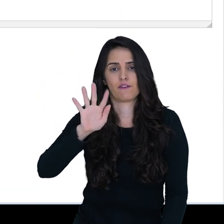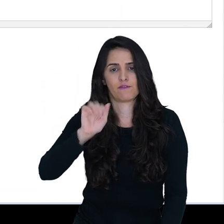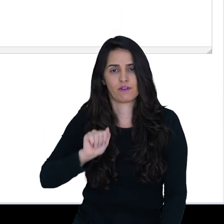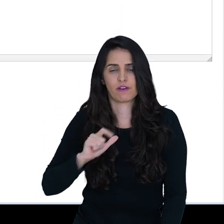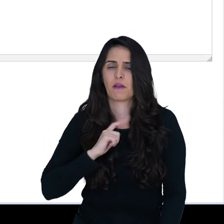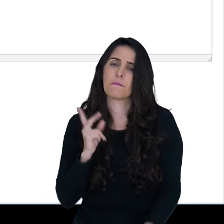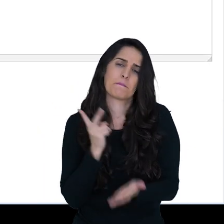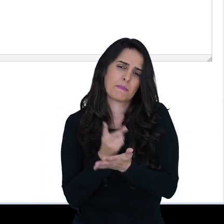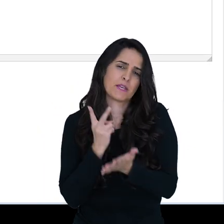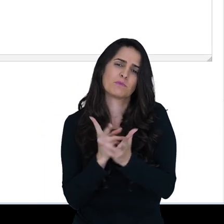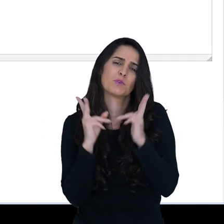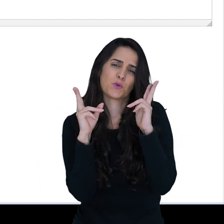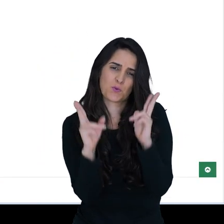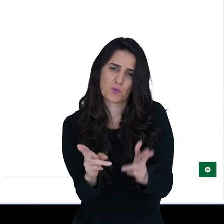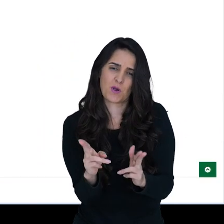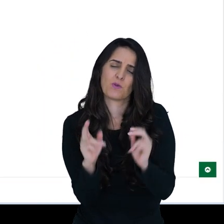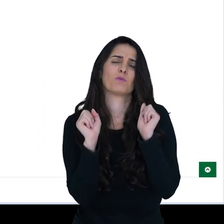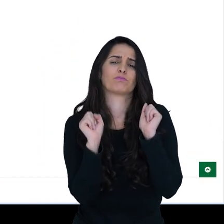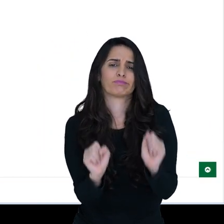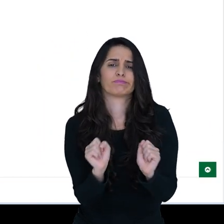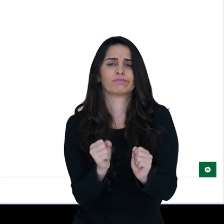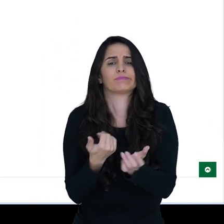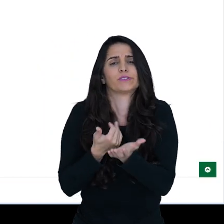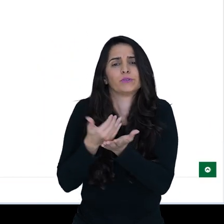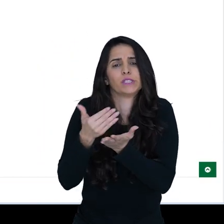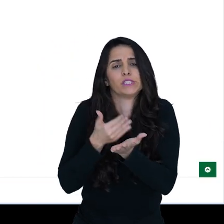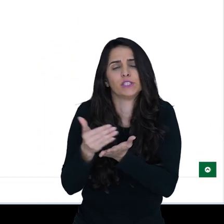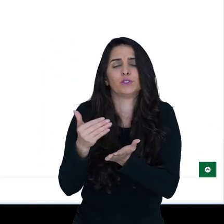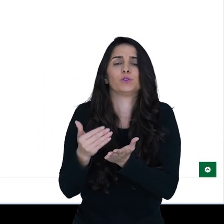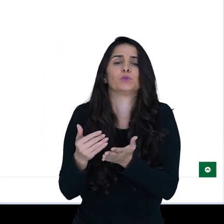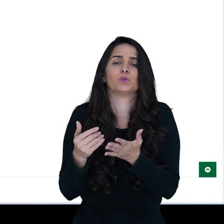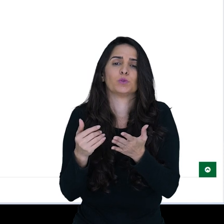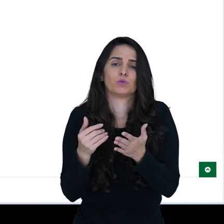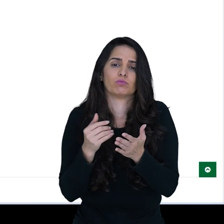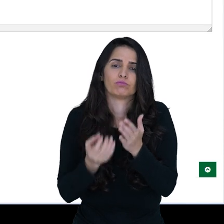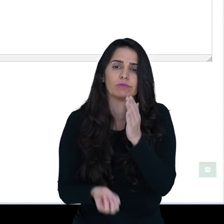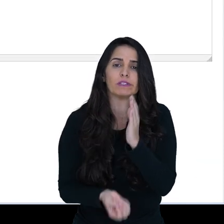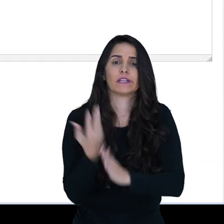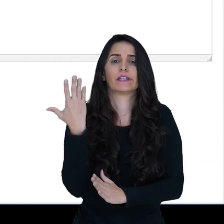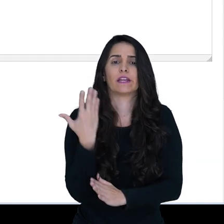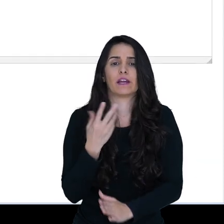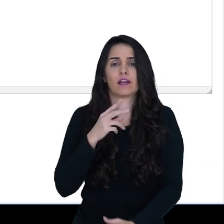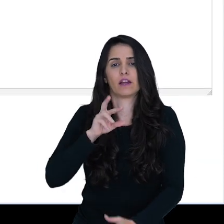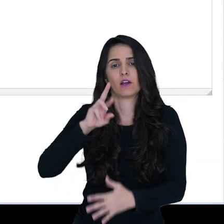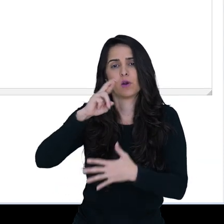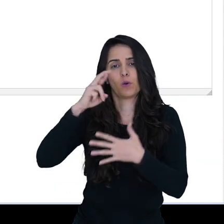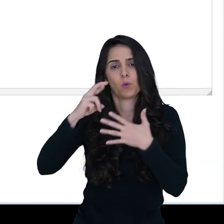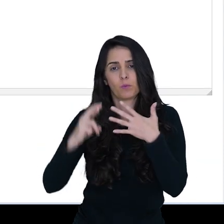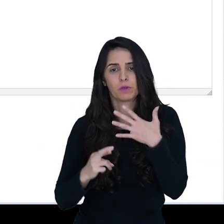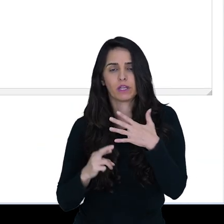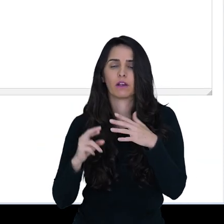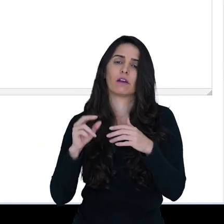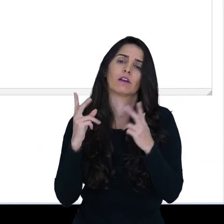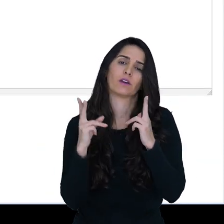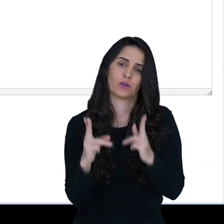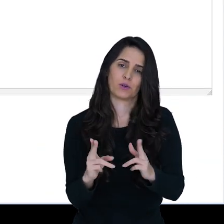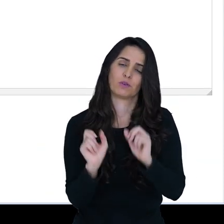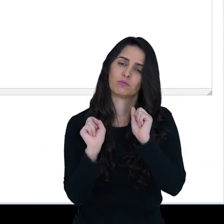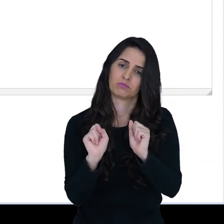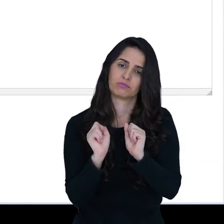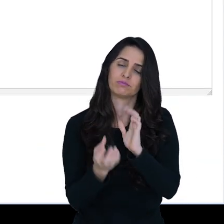é o mesmo. Então veja que todas as opções, a criação da rubrica é o mesmo que temos no tutorial